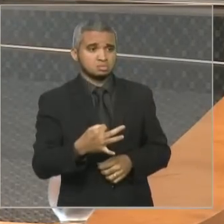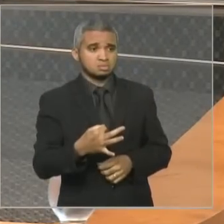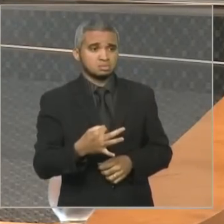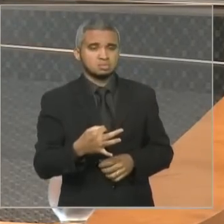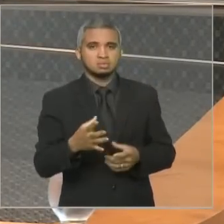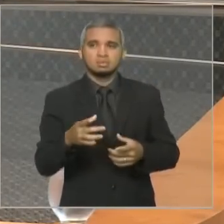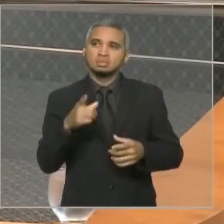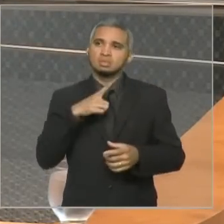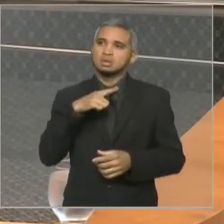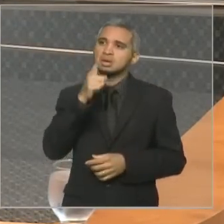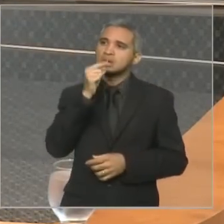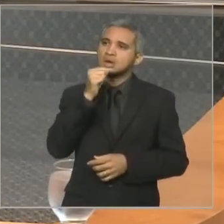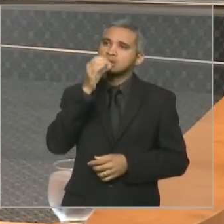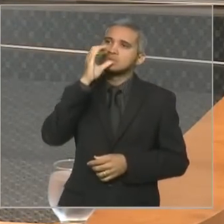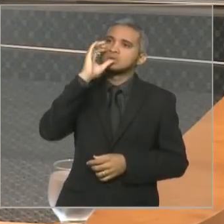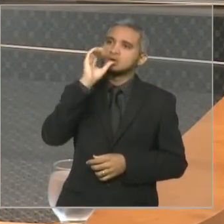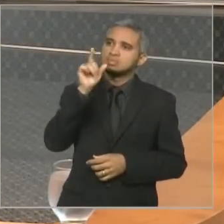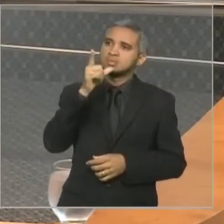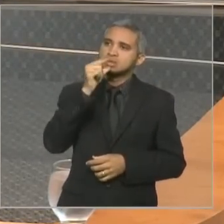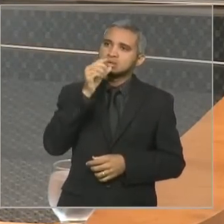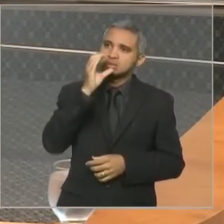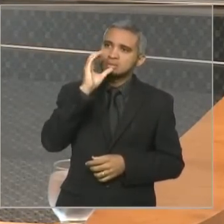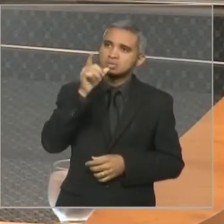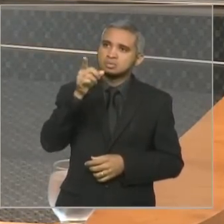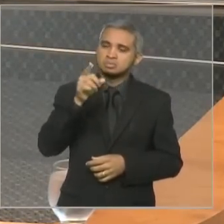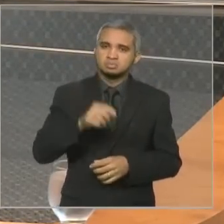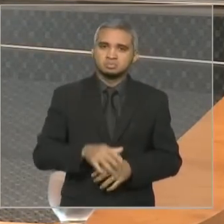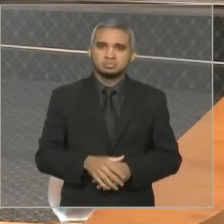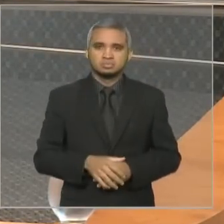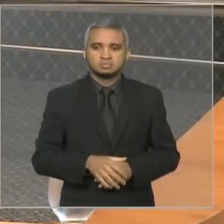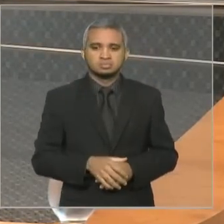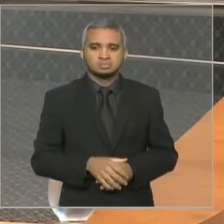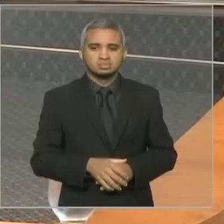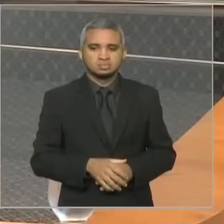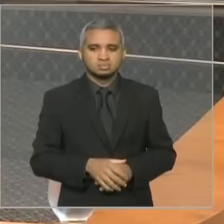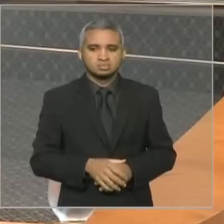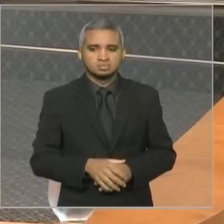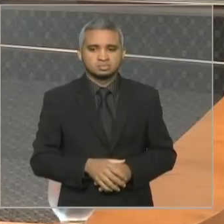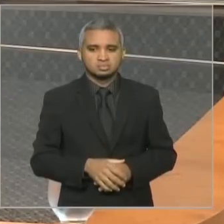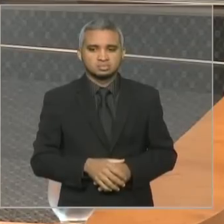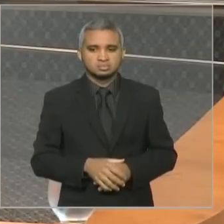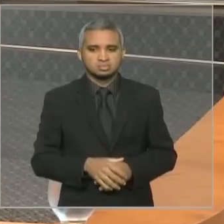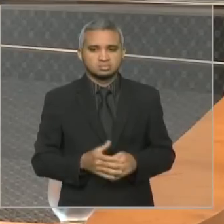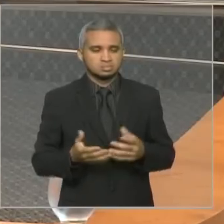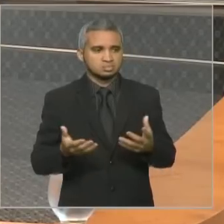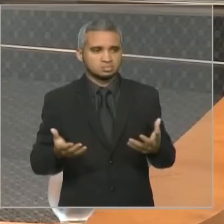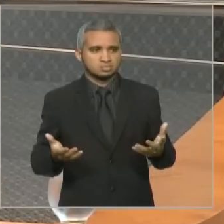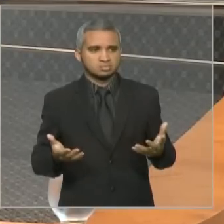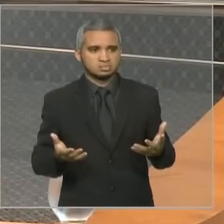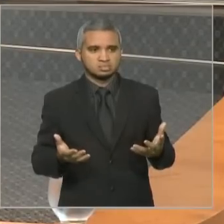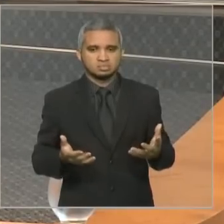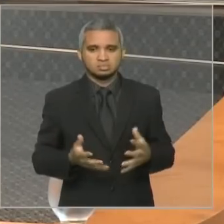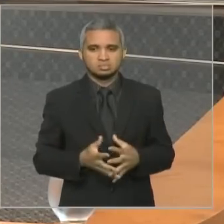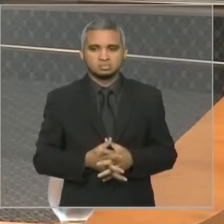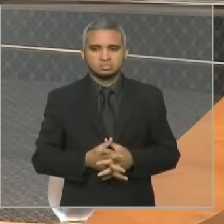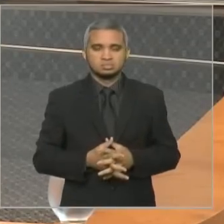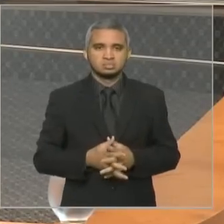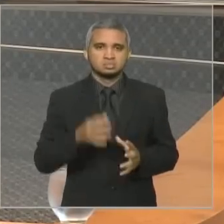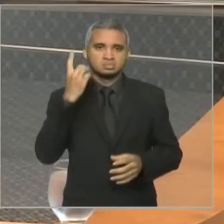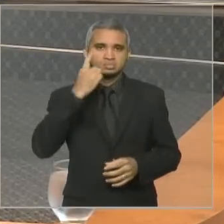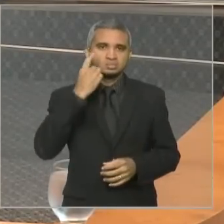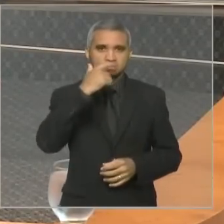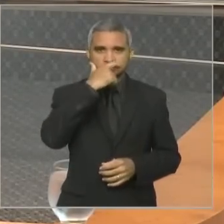água para se acalmar. Deputado, deputado Mas eu tenho o decoro. Eu ofendi, deputado. Deputado Duarte, deputado César, eu peço que as